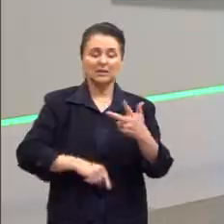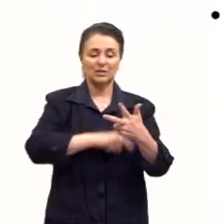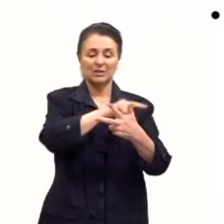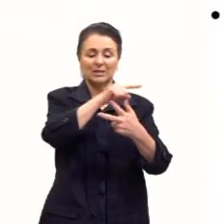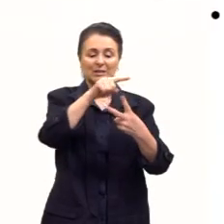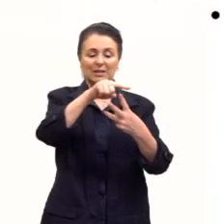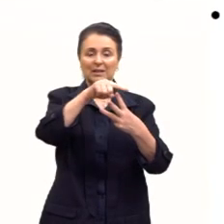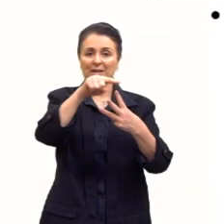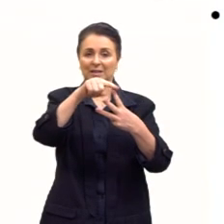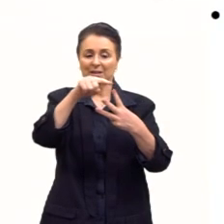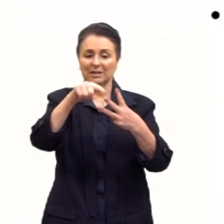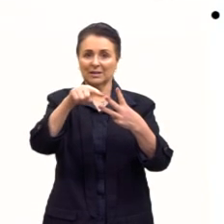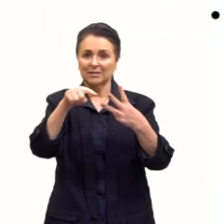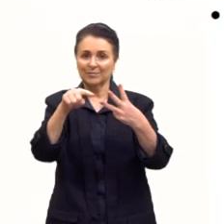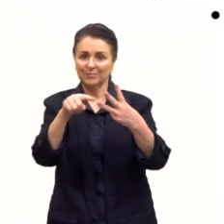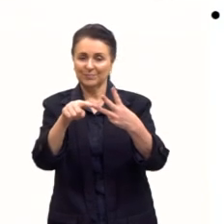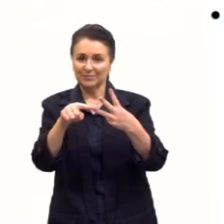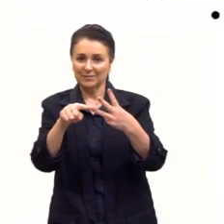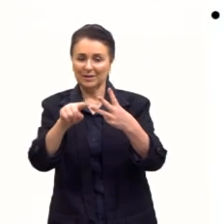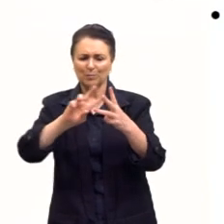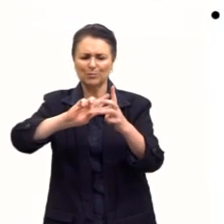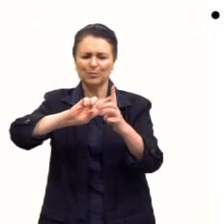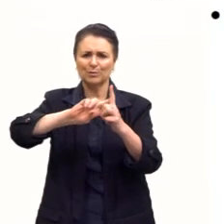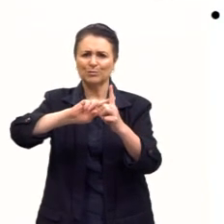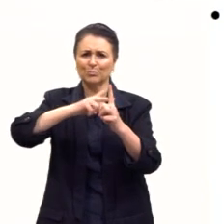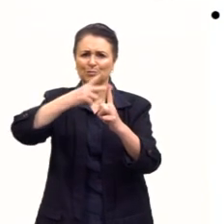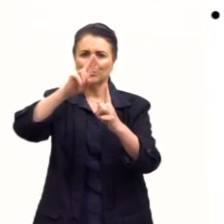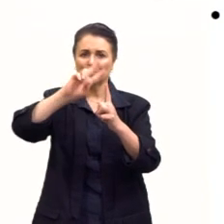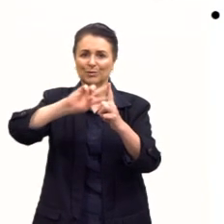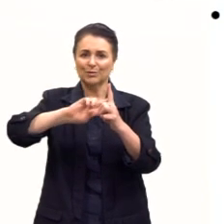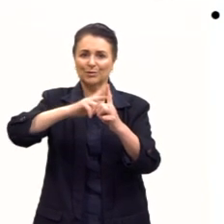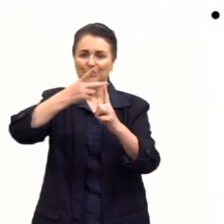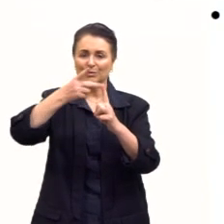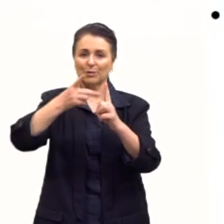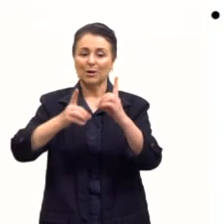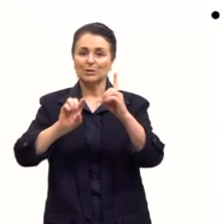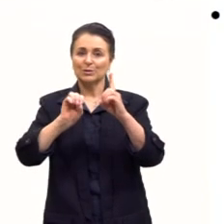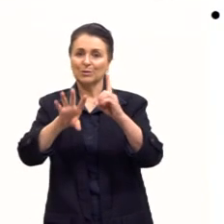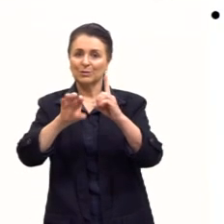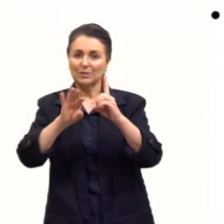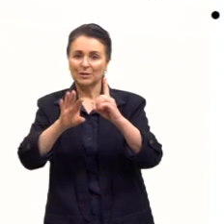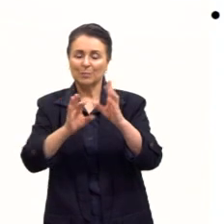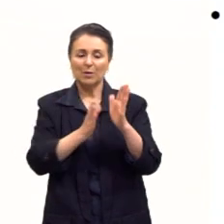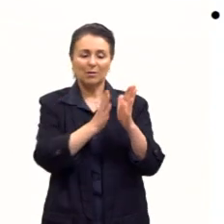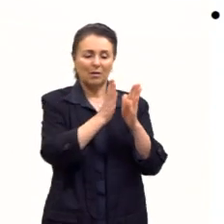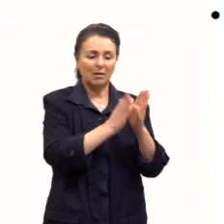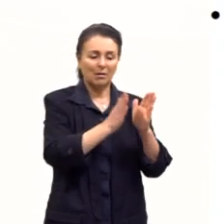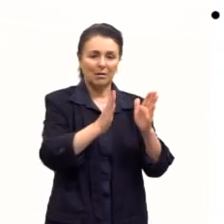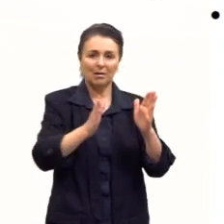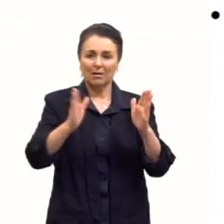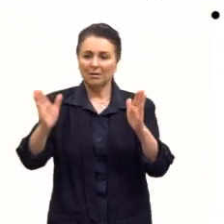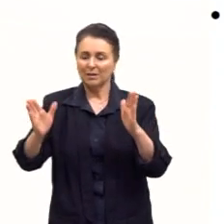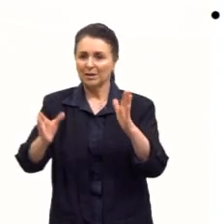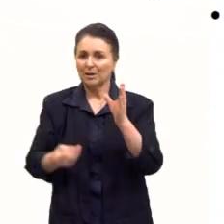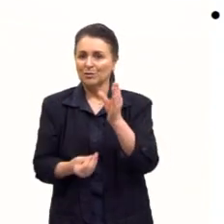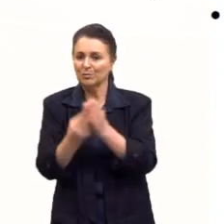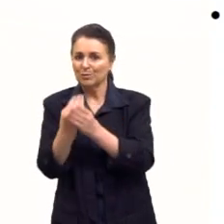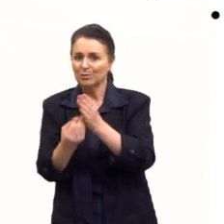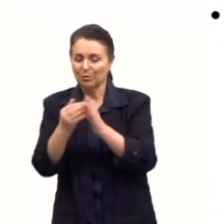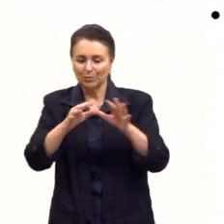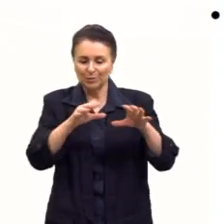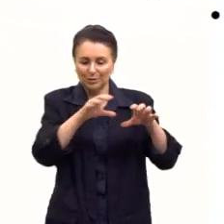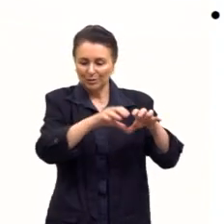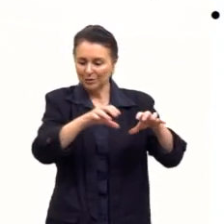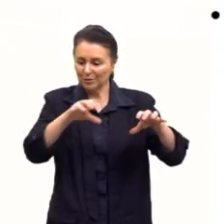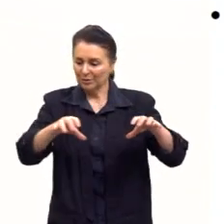fordismo e o toyotismo. Essas formas de organizar essa linha de produção industrial. E uma coisa que se percebeu